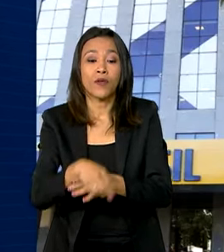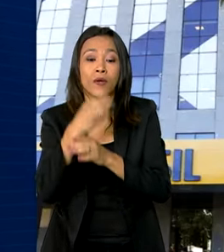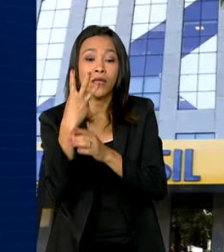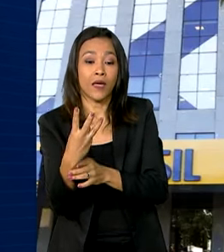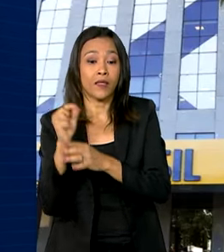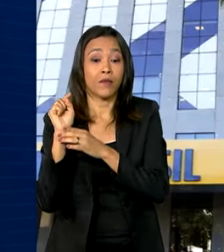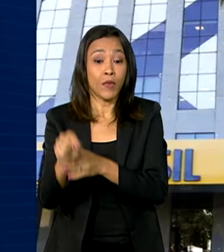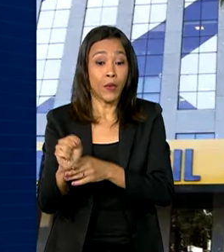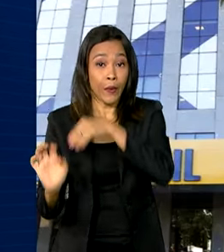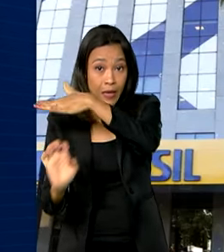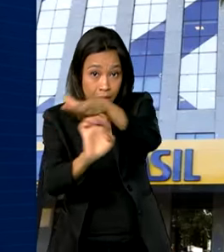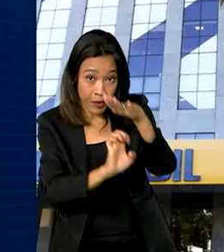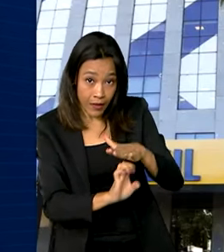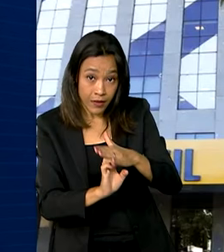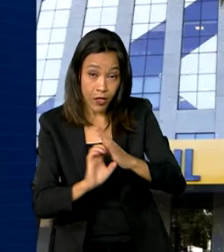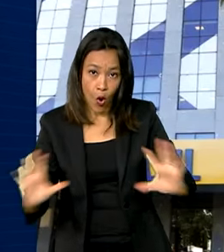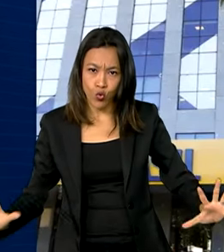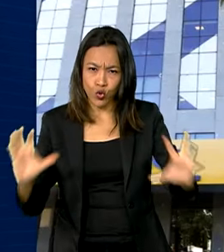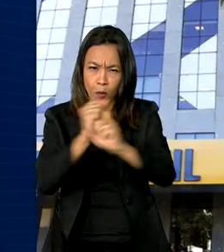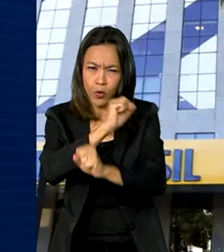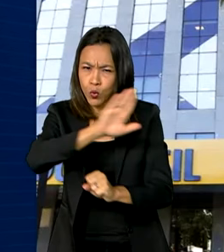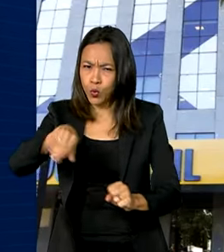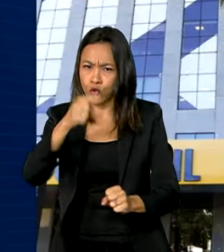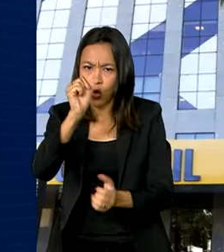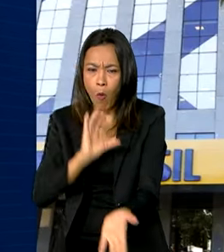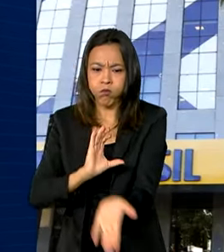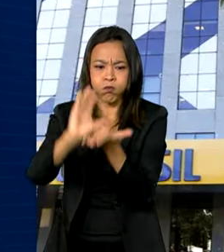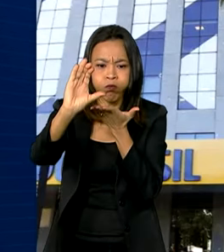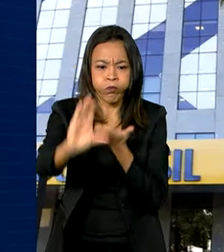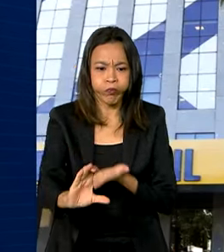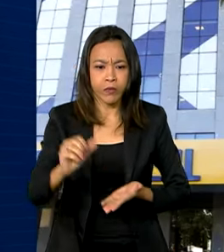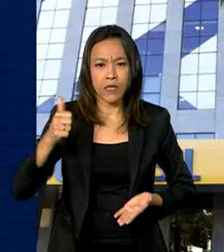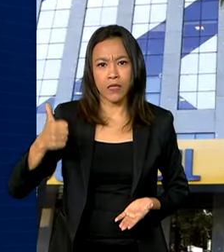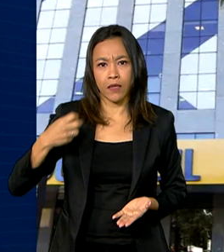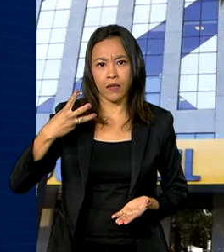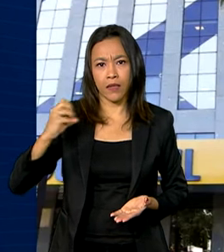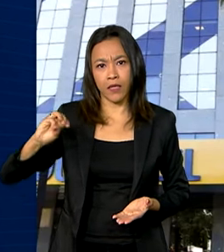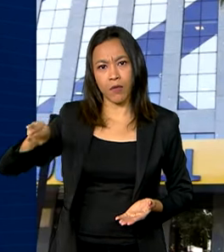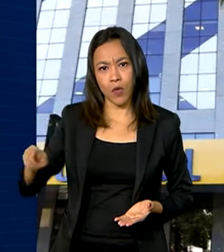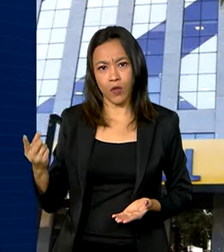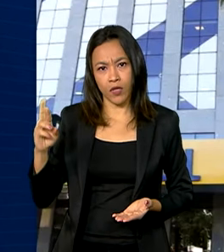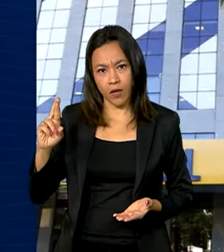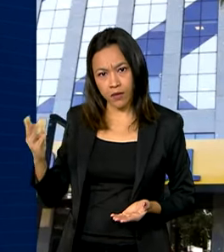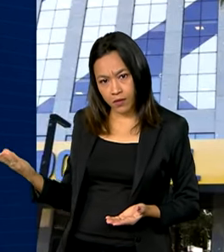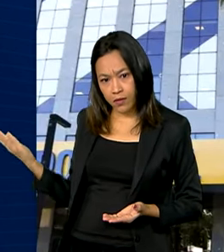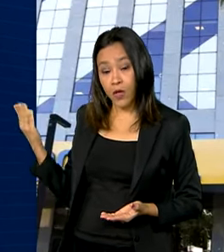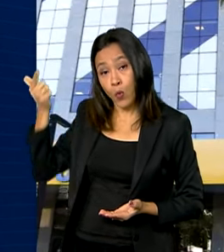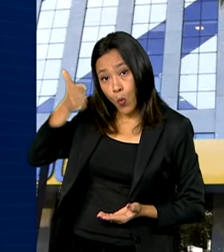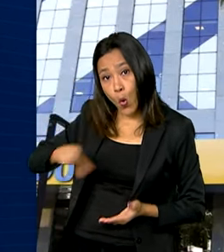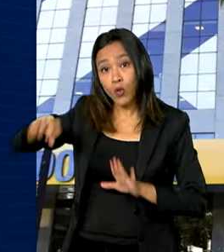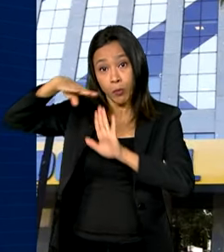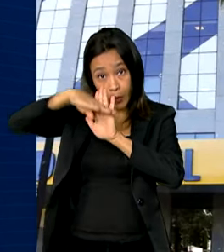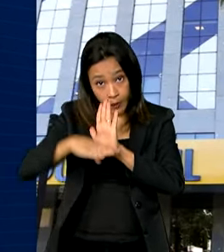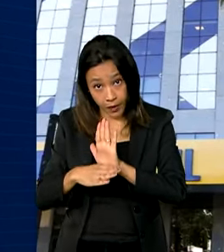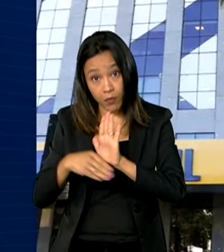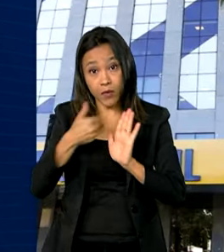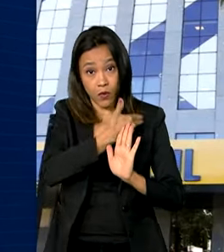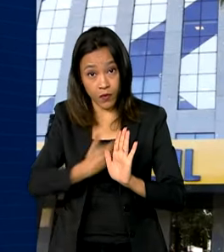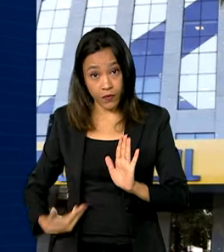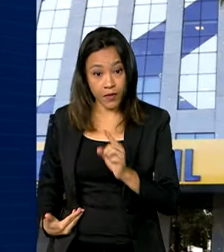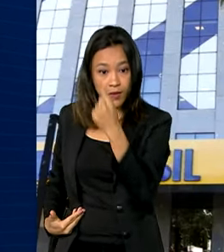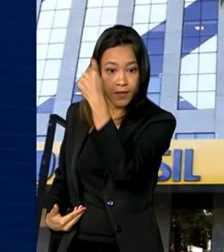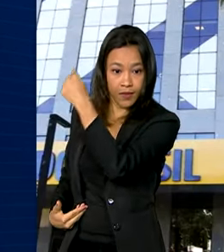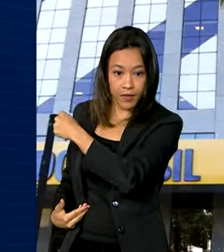desembolso total de R 130 milhões. Já por meio do Pronamp, o Programa